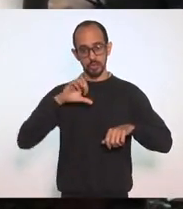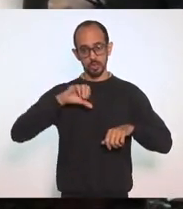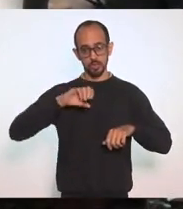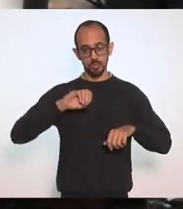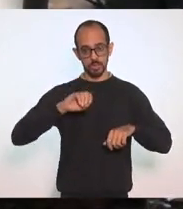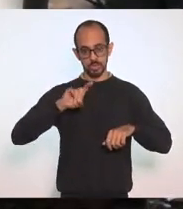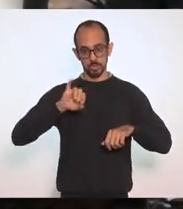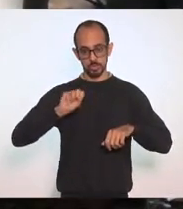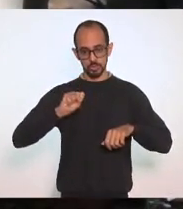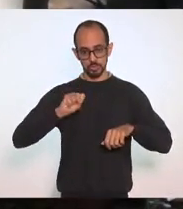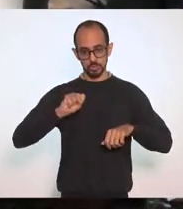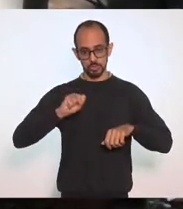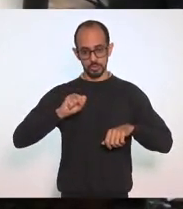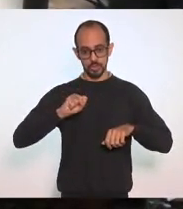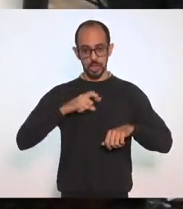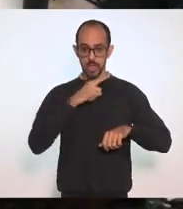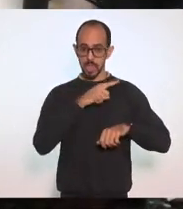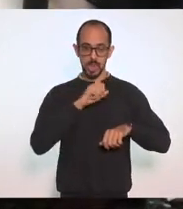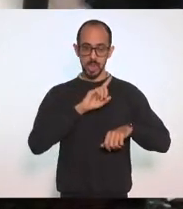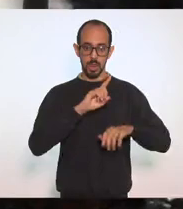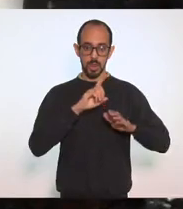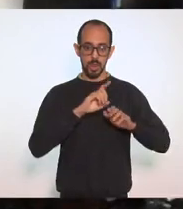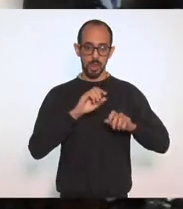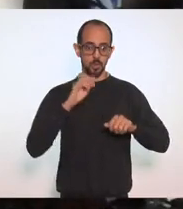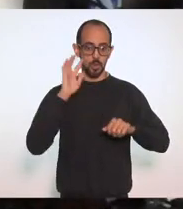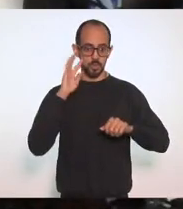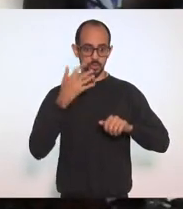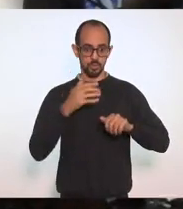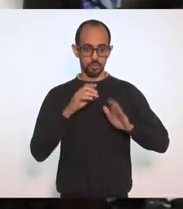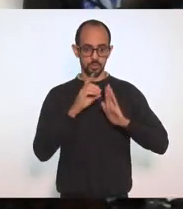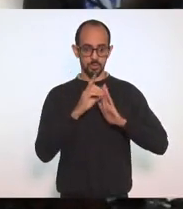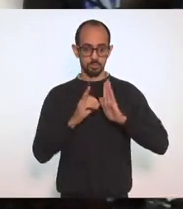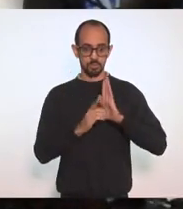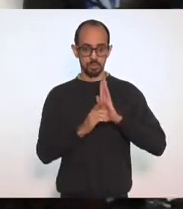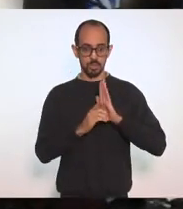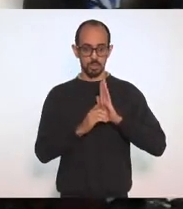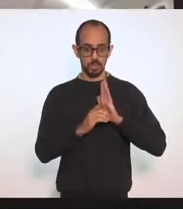Nem ele prorrogar por decreto e nem 90. Pode ser 180, Luiz?